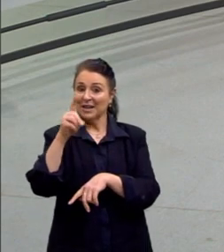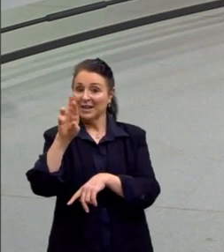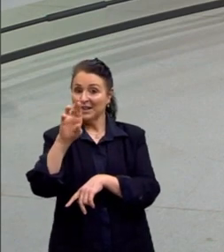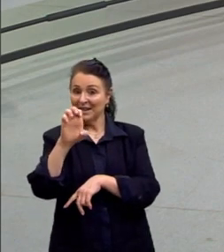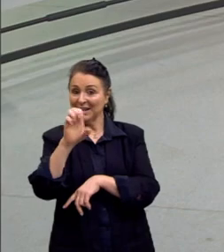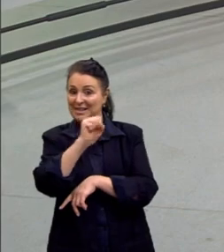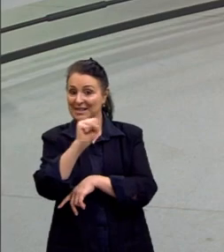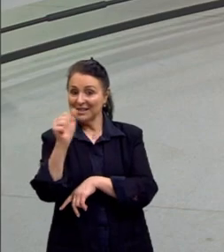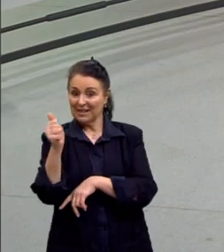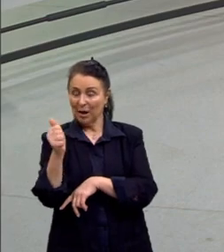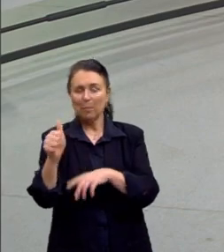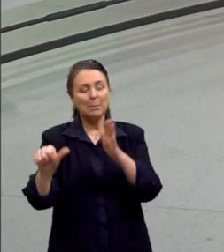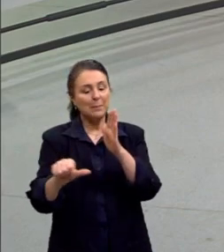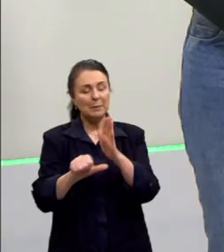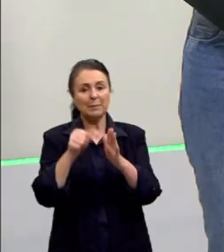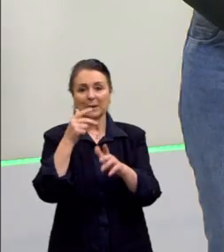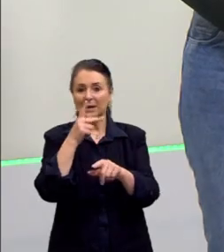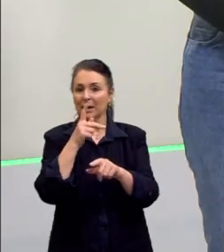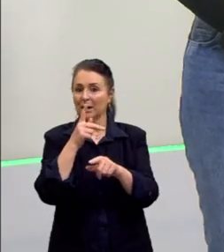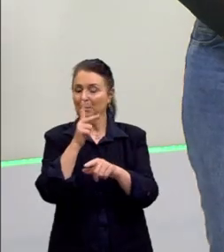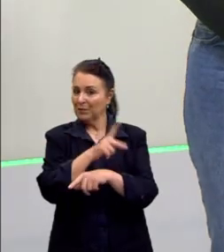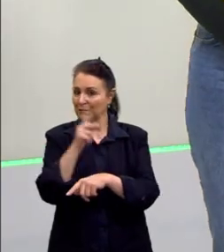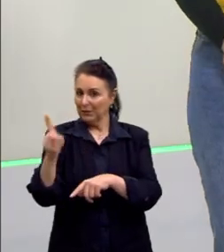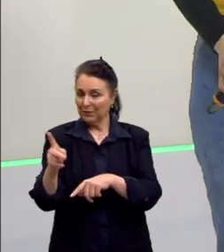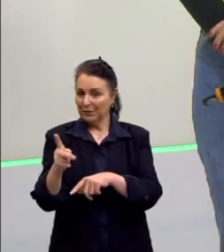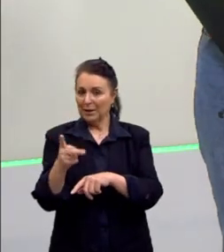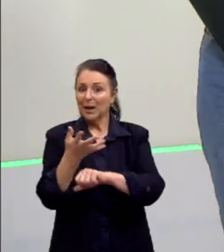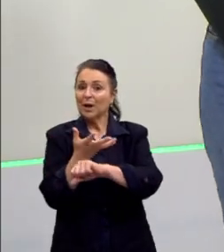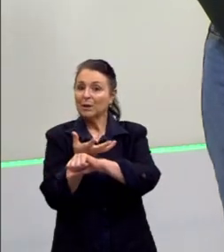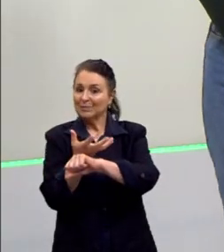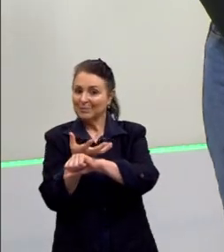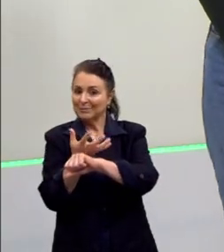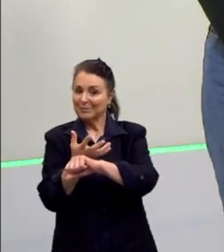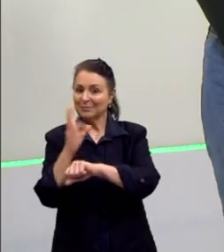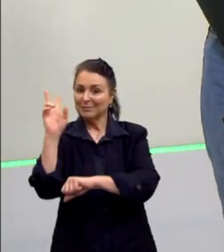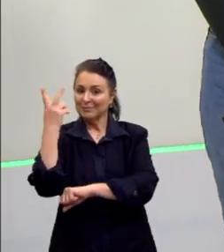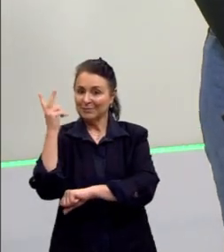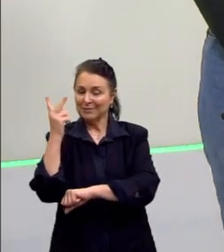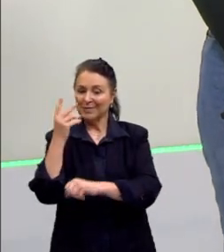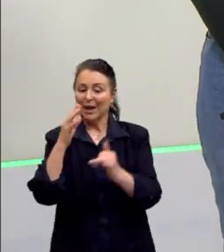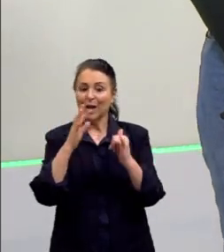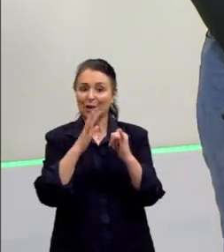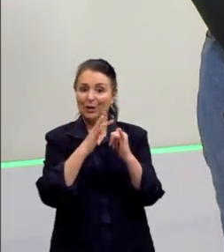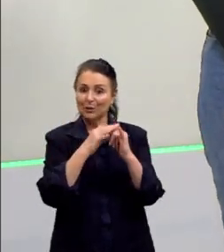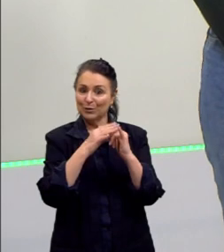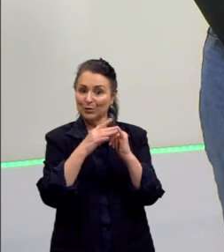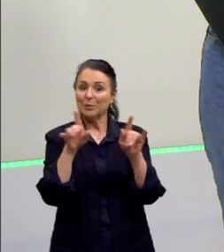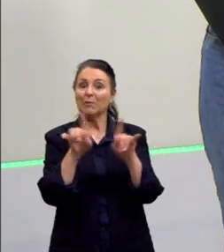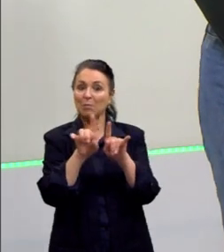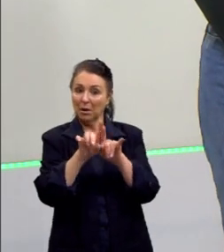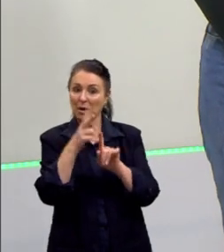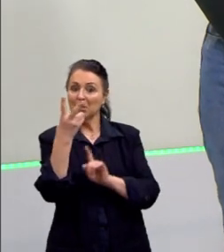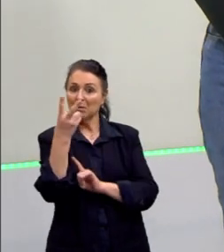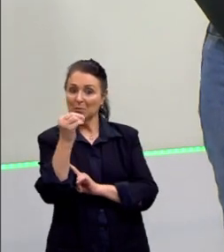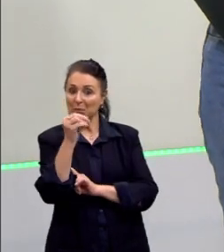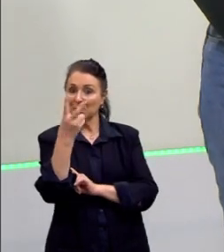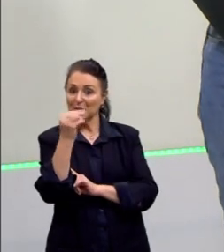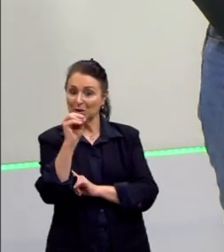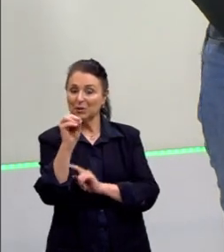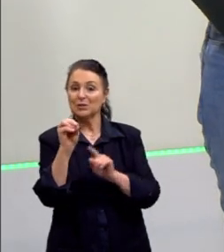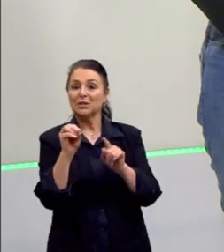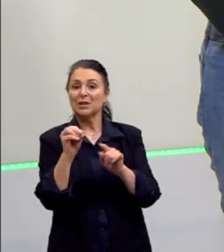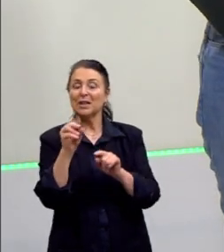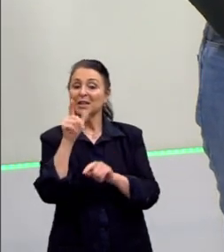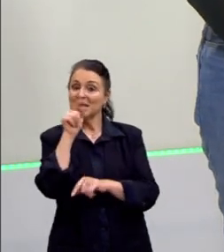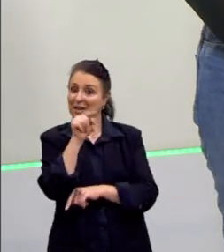do componente curricular de História, estão lá no YouTube, por favor, assistam, acompanhem também as aulas de 2020, onde